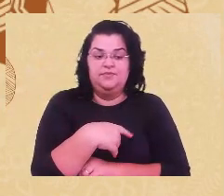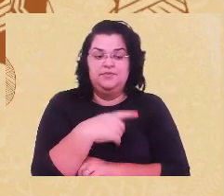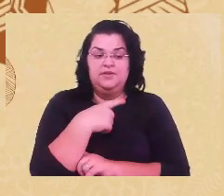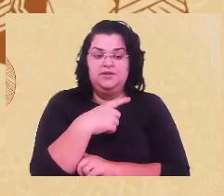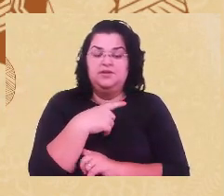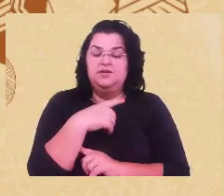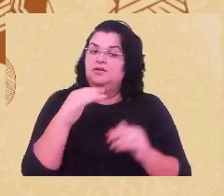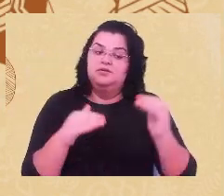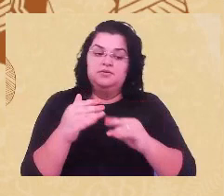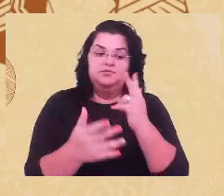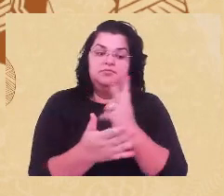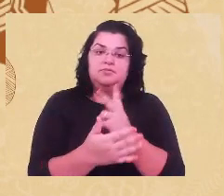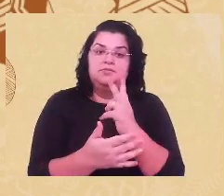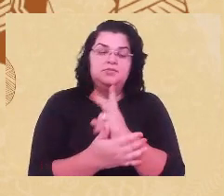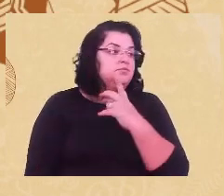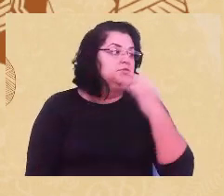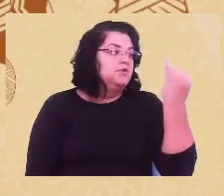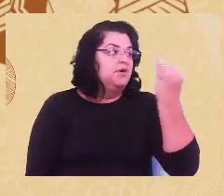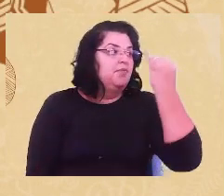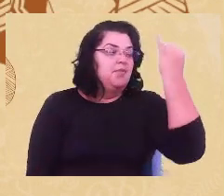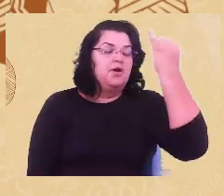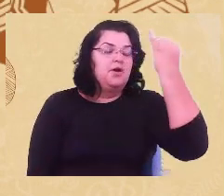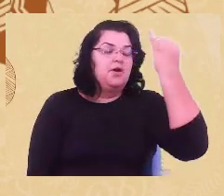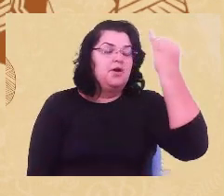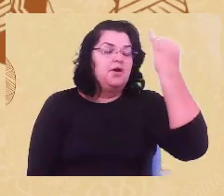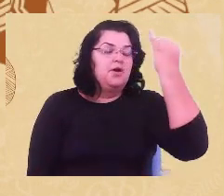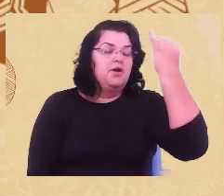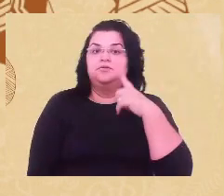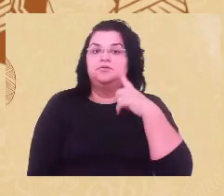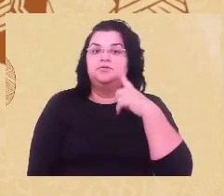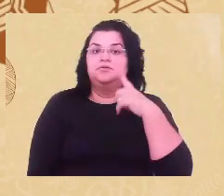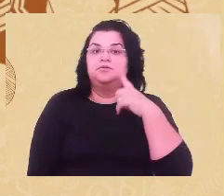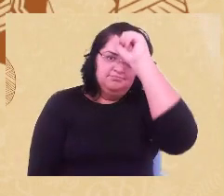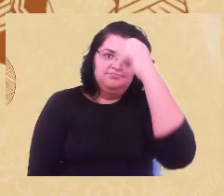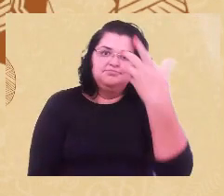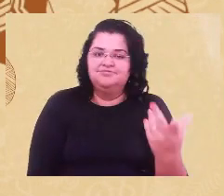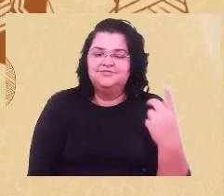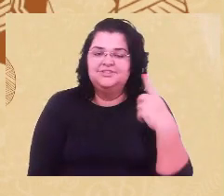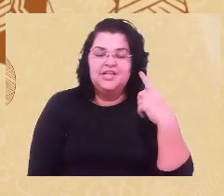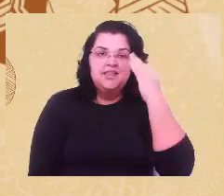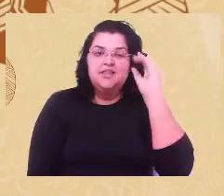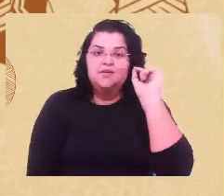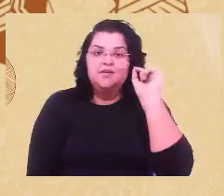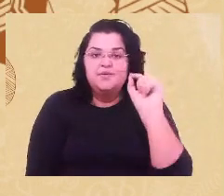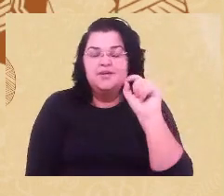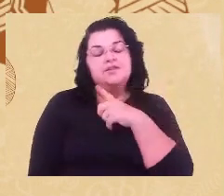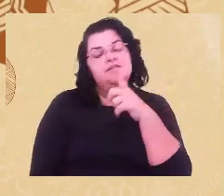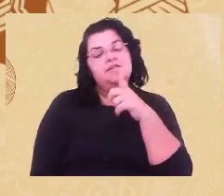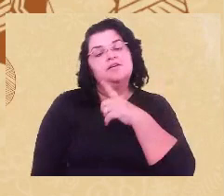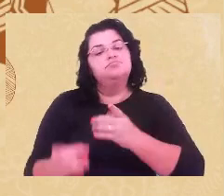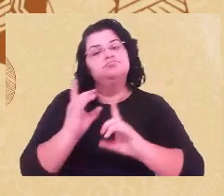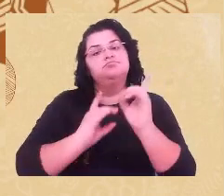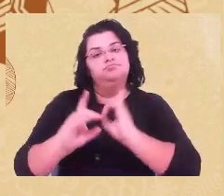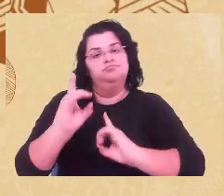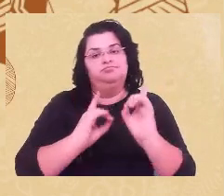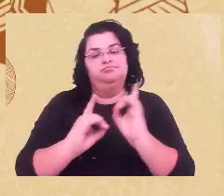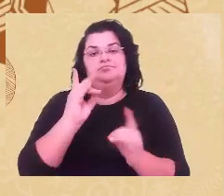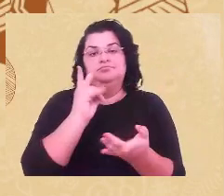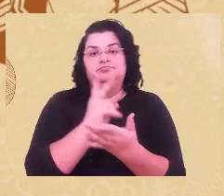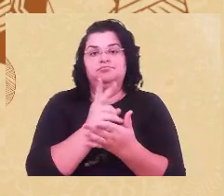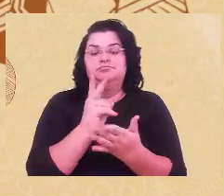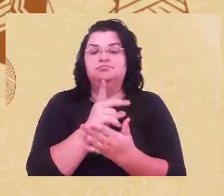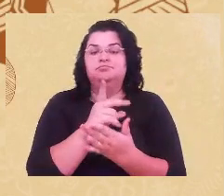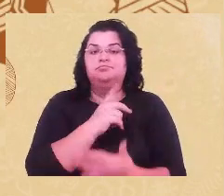do poder. Isso não seria possível sem a gente compreender as dinâmicas de poder. Então,